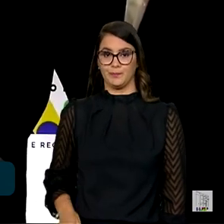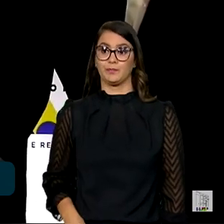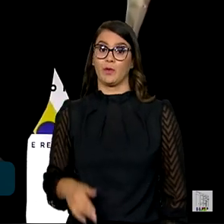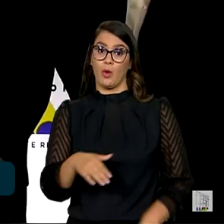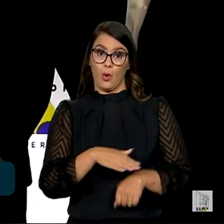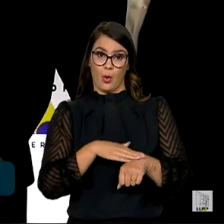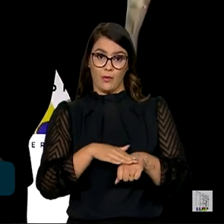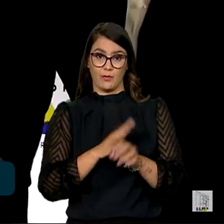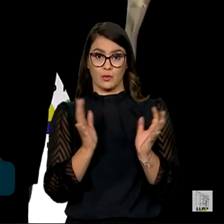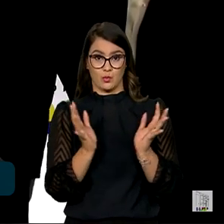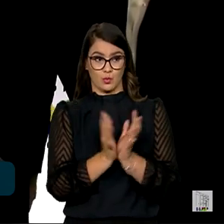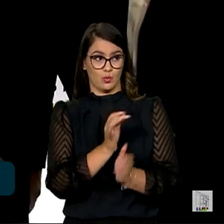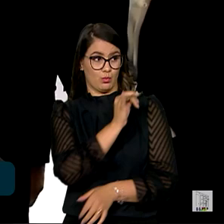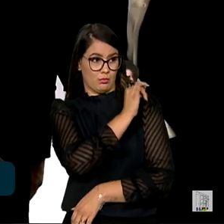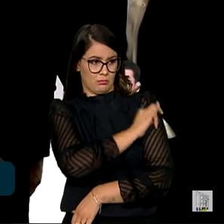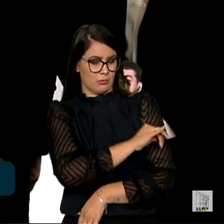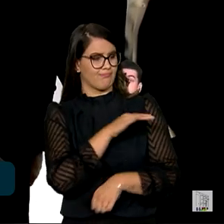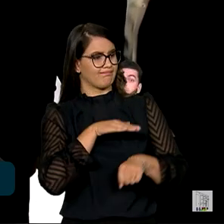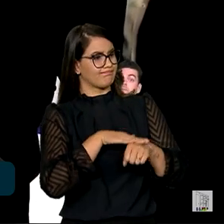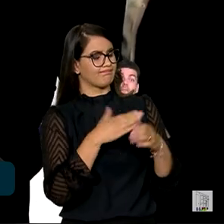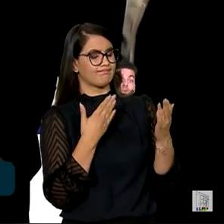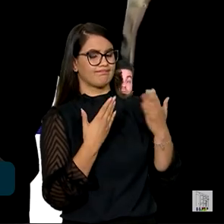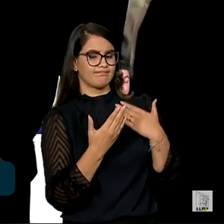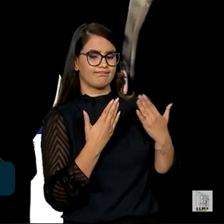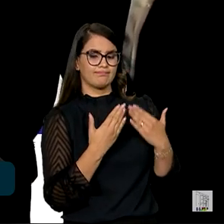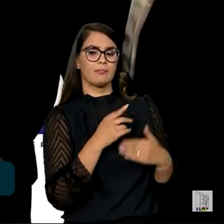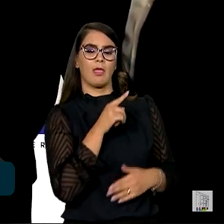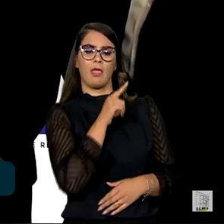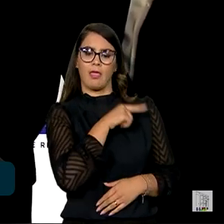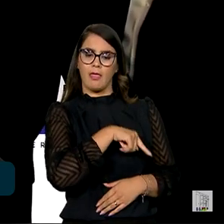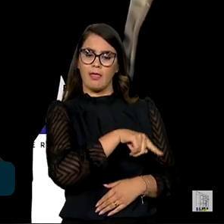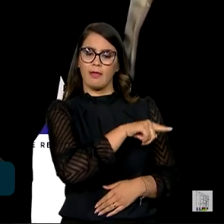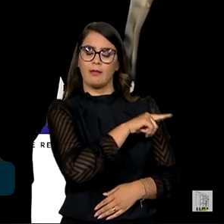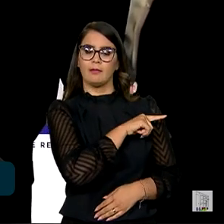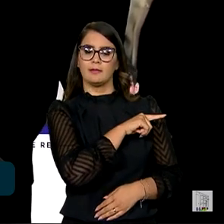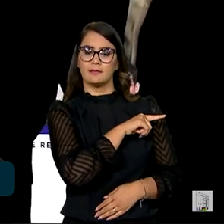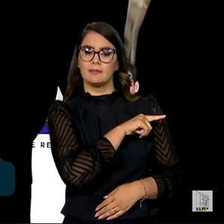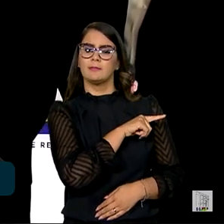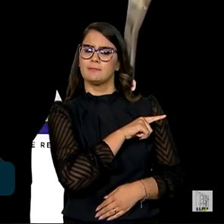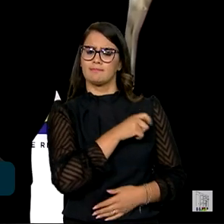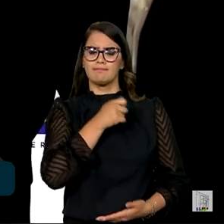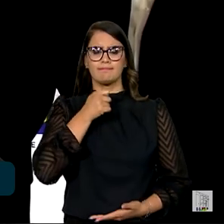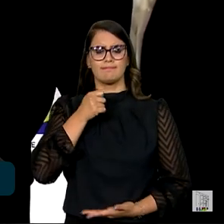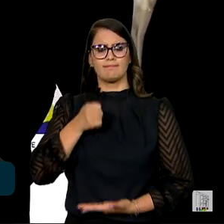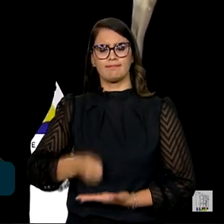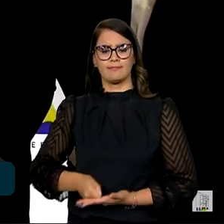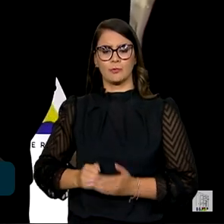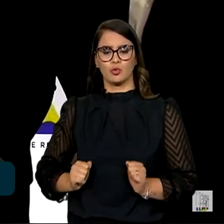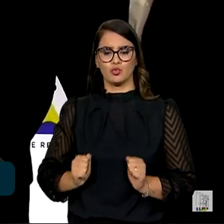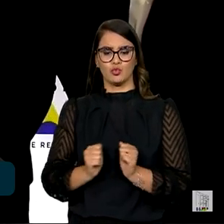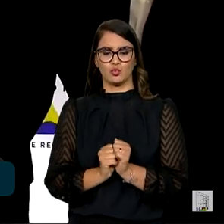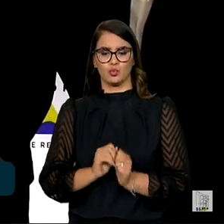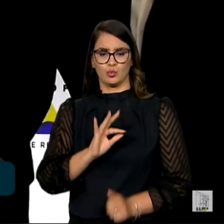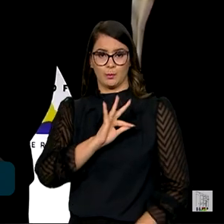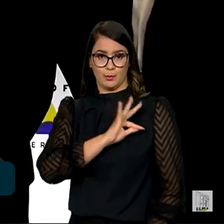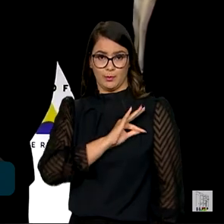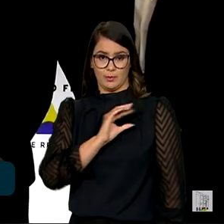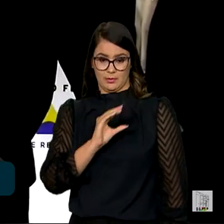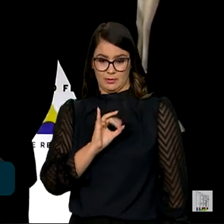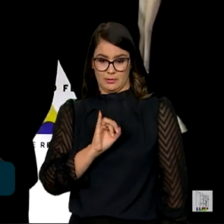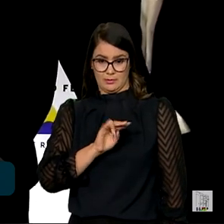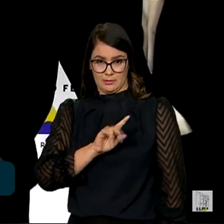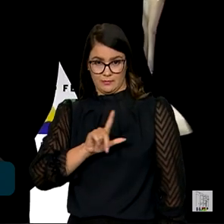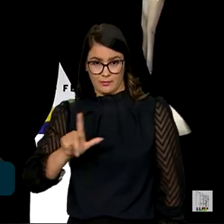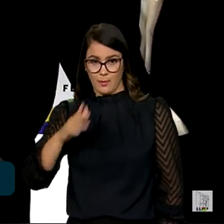equipe que está no Rio de Janeiro e eles estão firmes, junto com a Polícia Civil, na